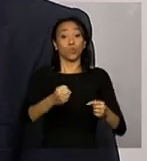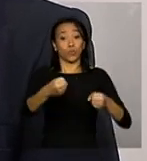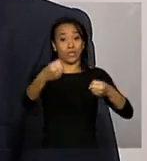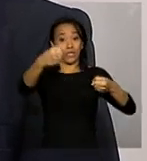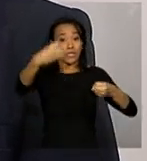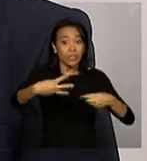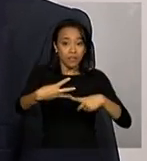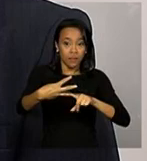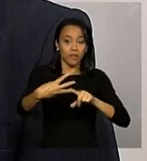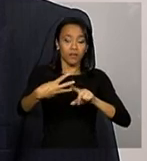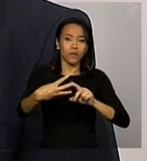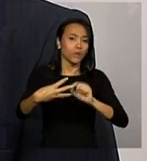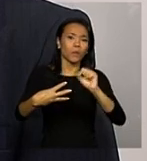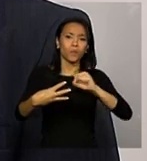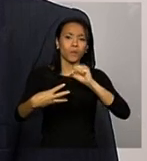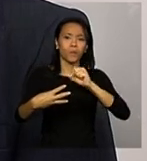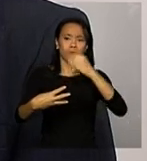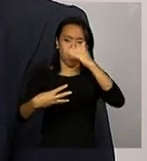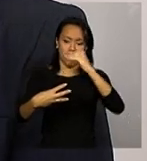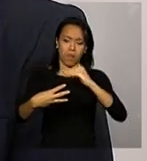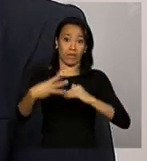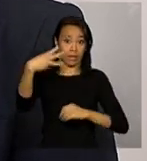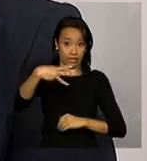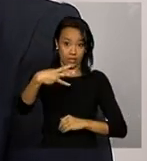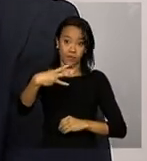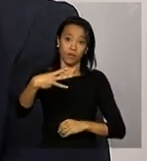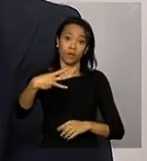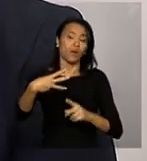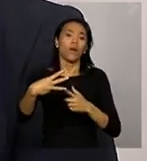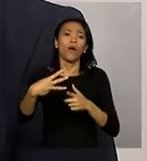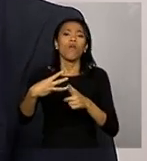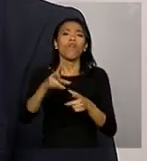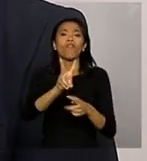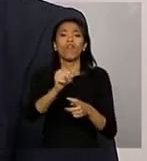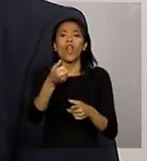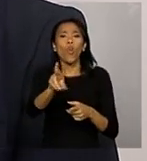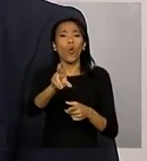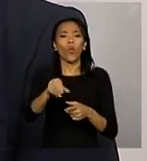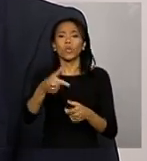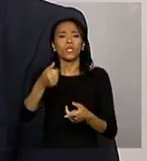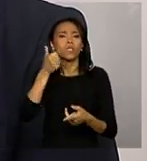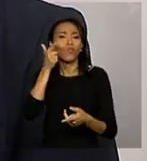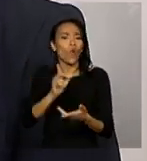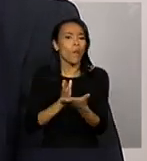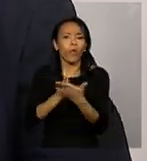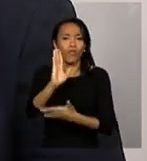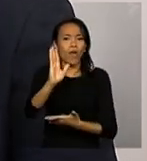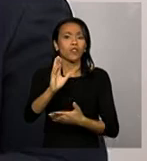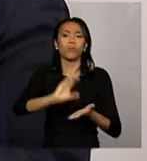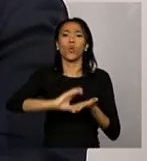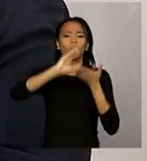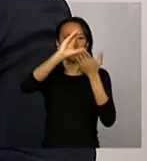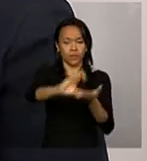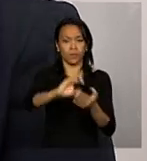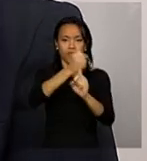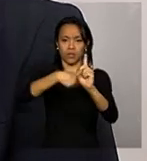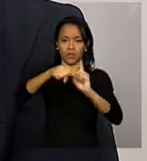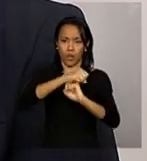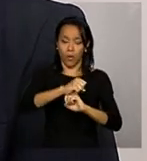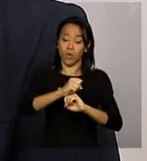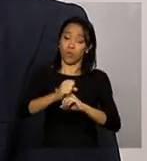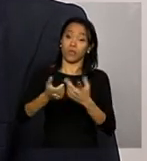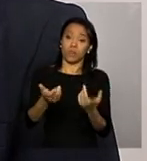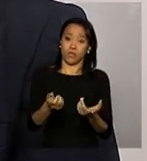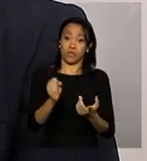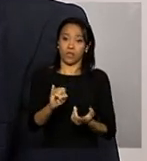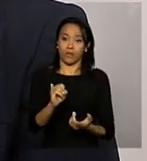ele tem os valores não aprovados pelo Conselho Municipal de Assistência Social. Como se for o caso do primeiro preenchimento